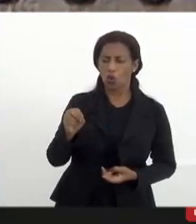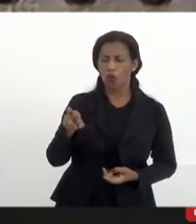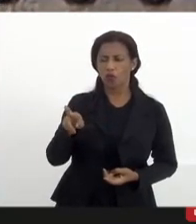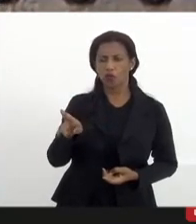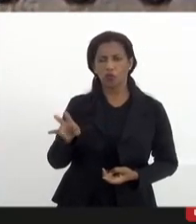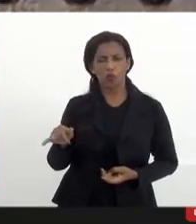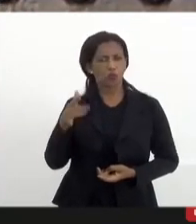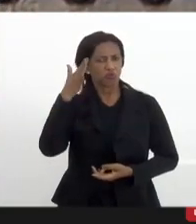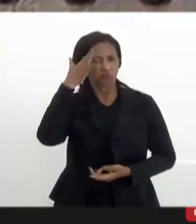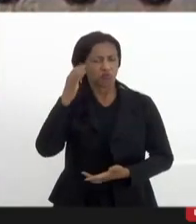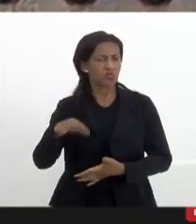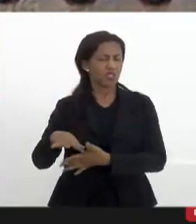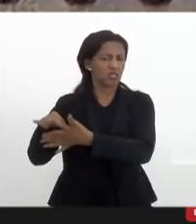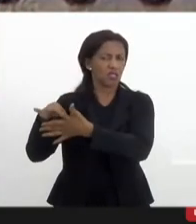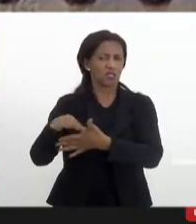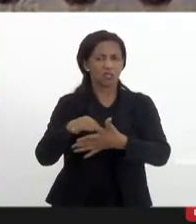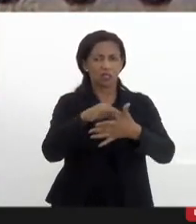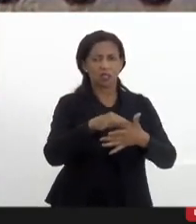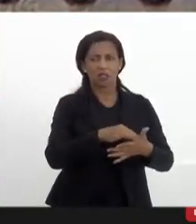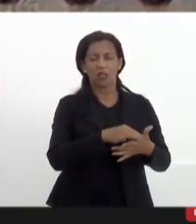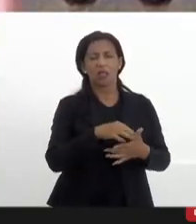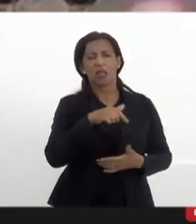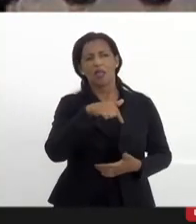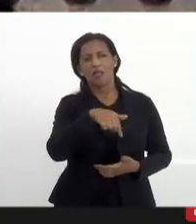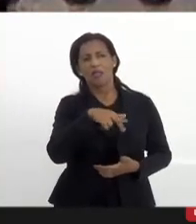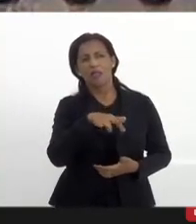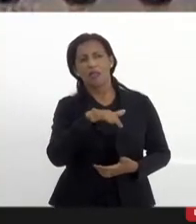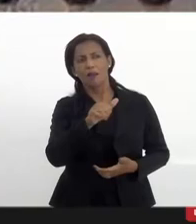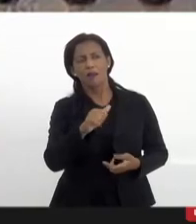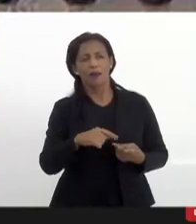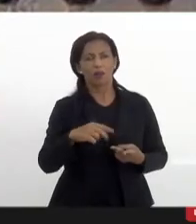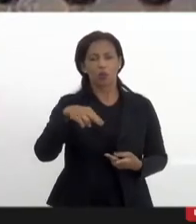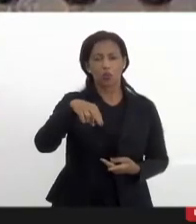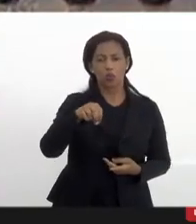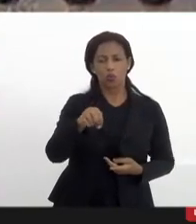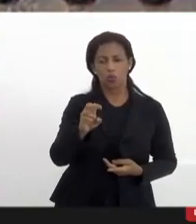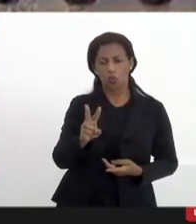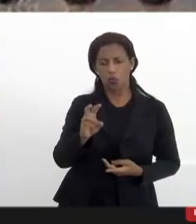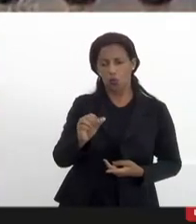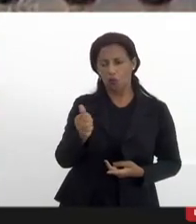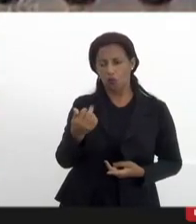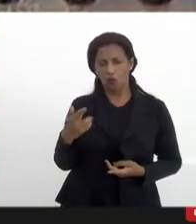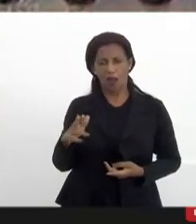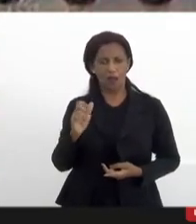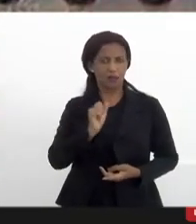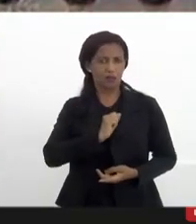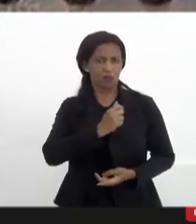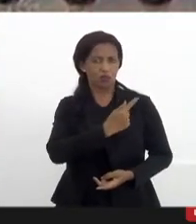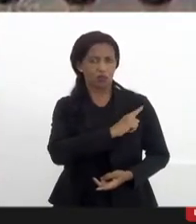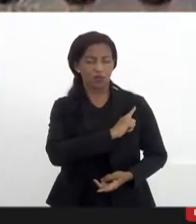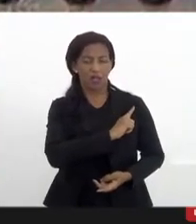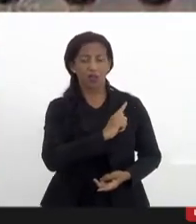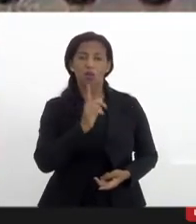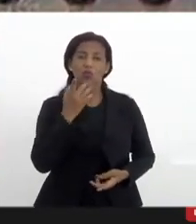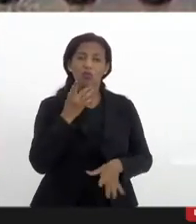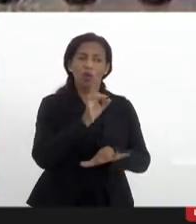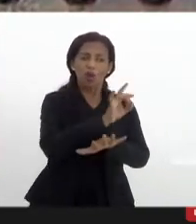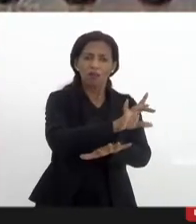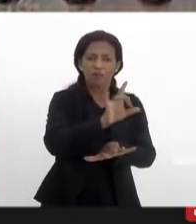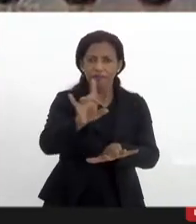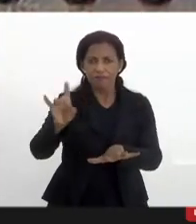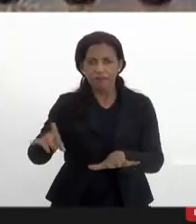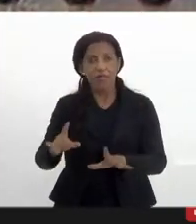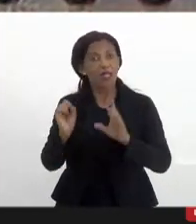representação aqui há novos rumos de queimados há novo ar de São Gonçalo que são rádios só para citar essas que